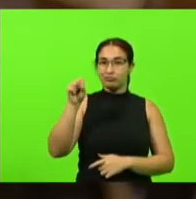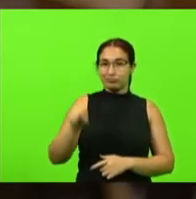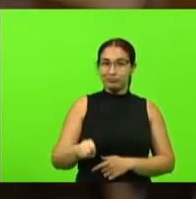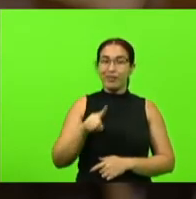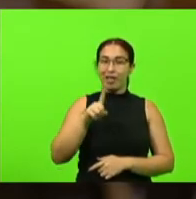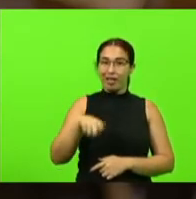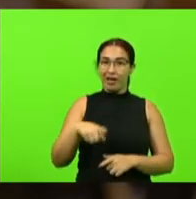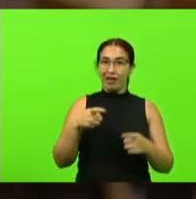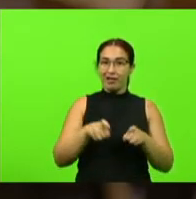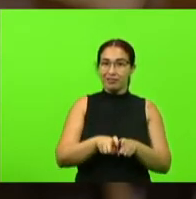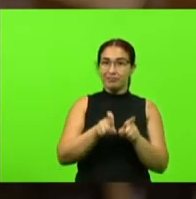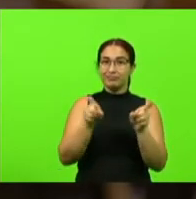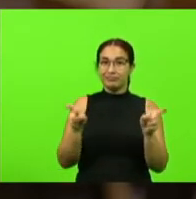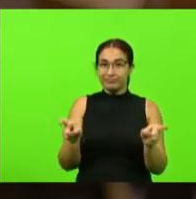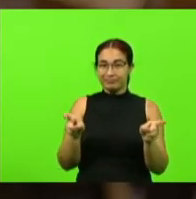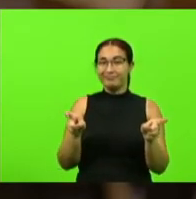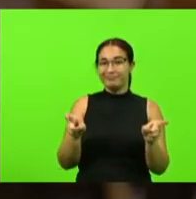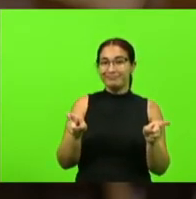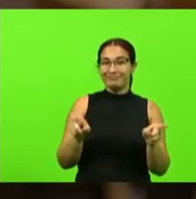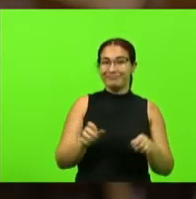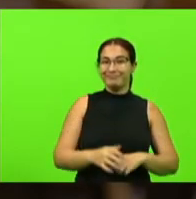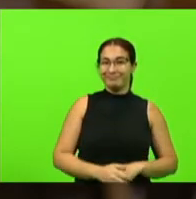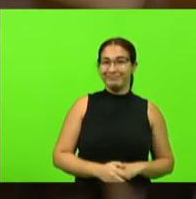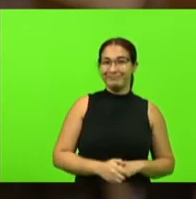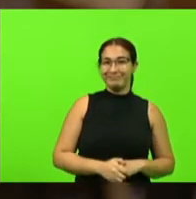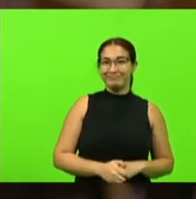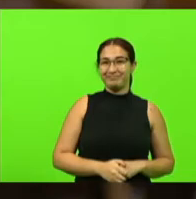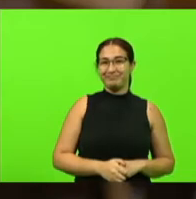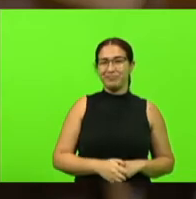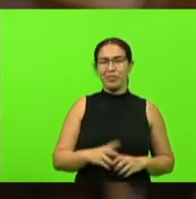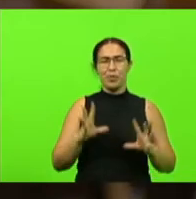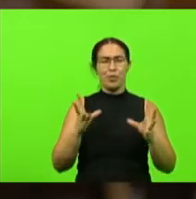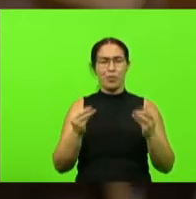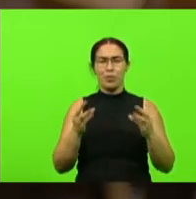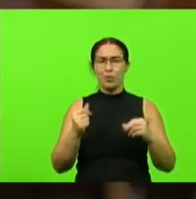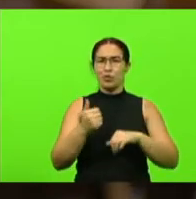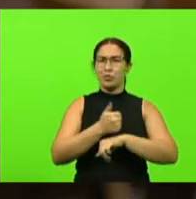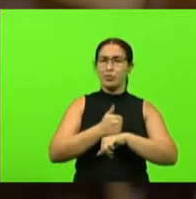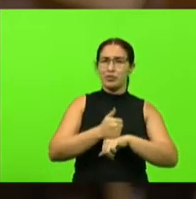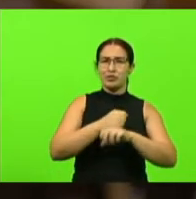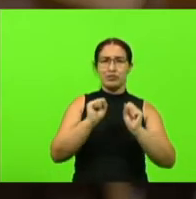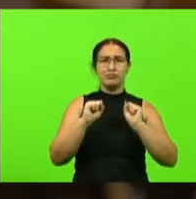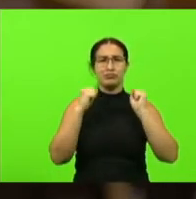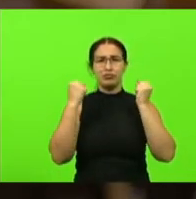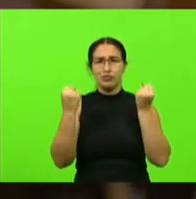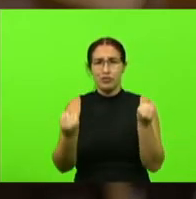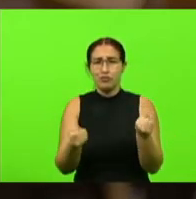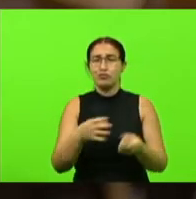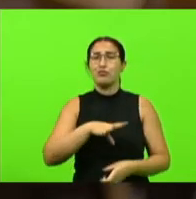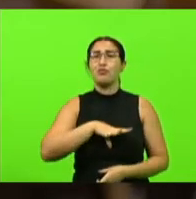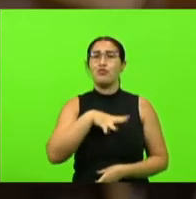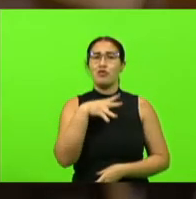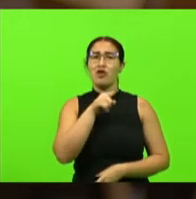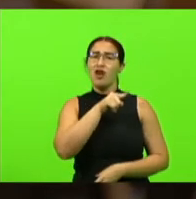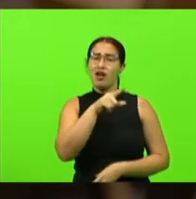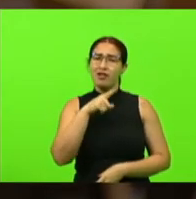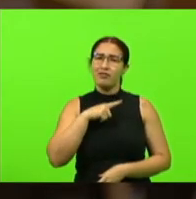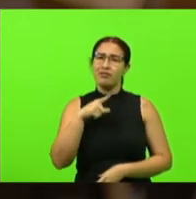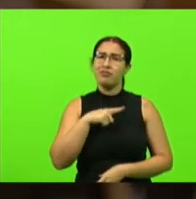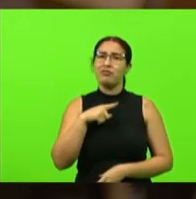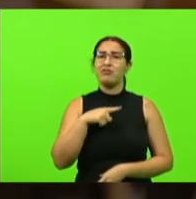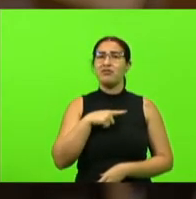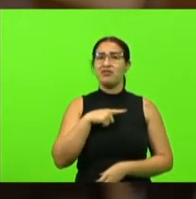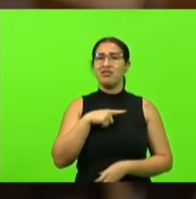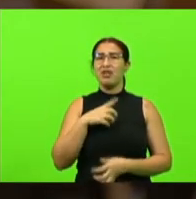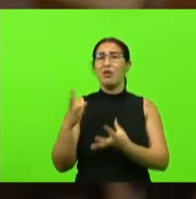de primeira linha então sempre muito profissional dedicação e uma coragem muito grande de quebrar os preconceitos